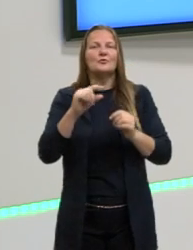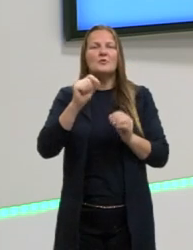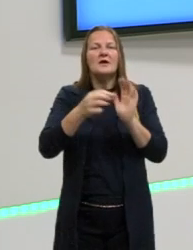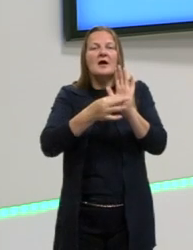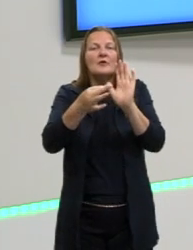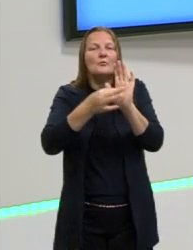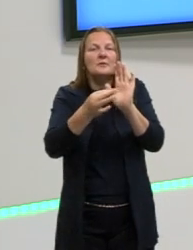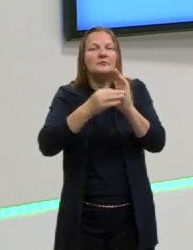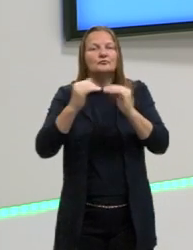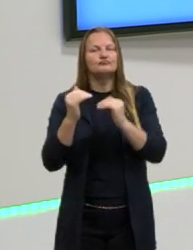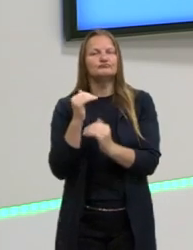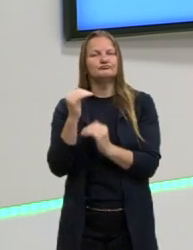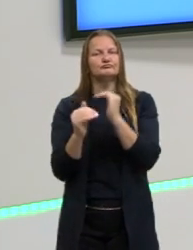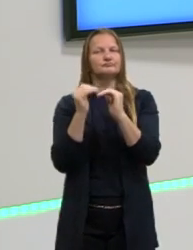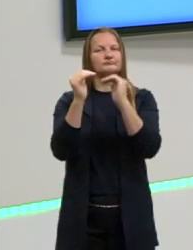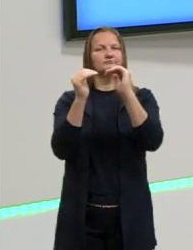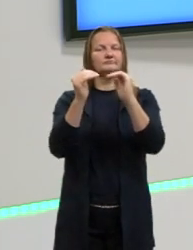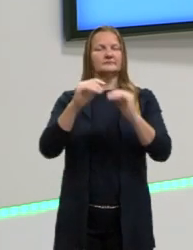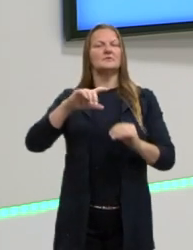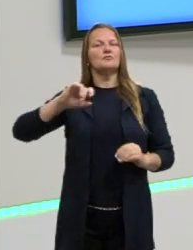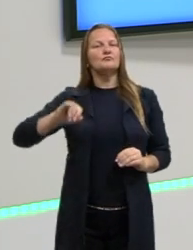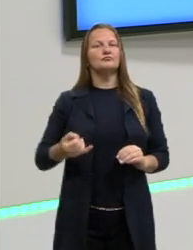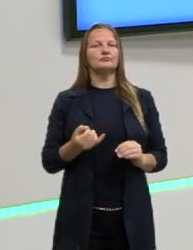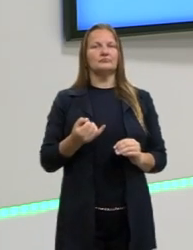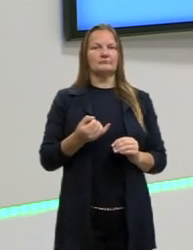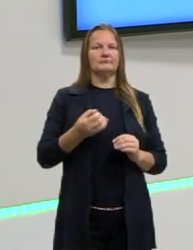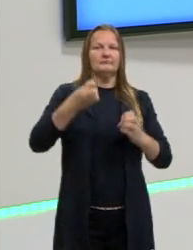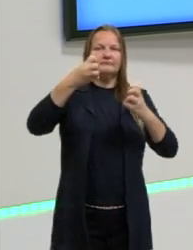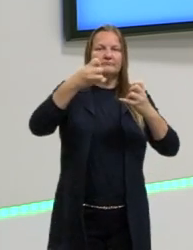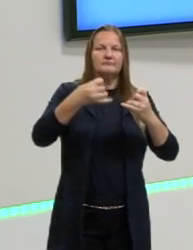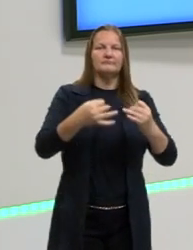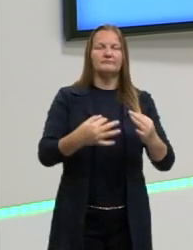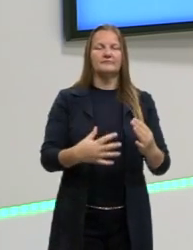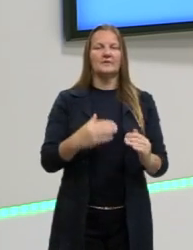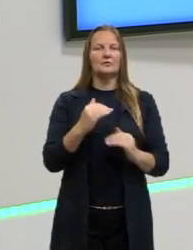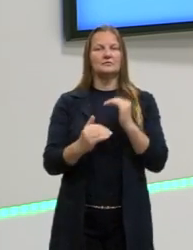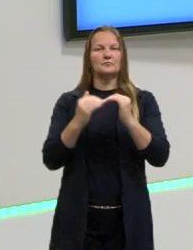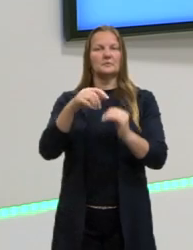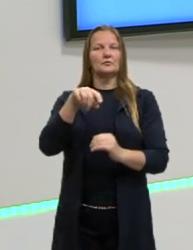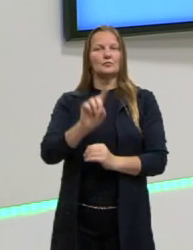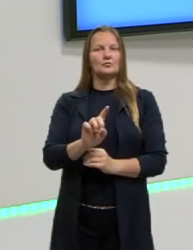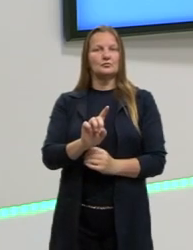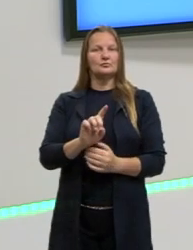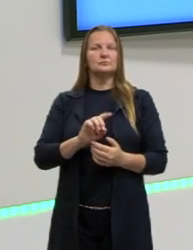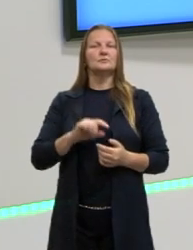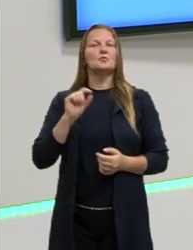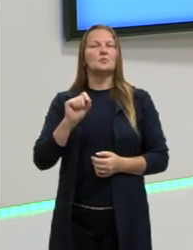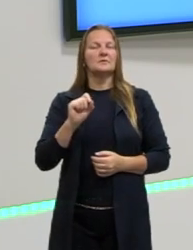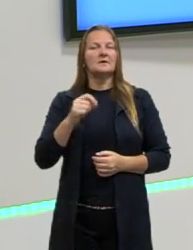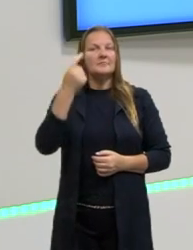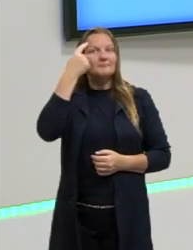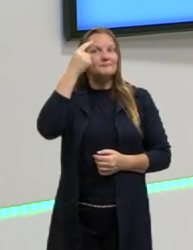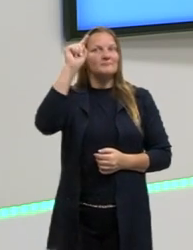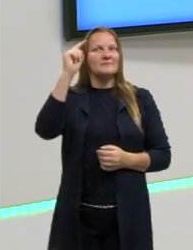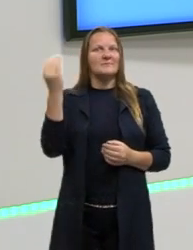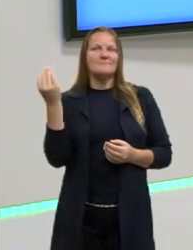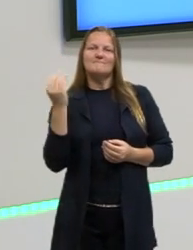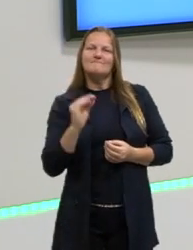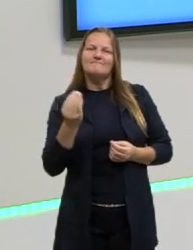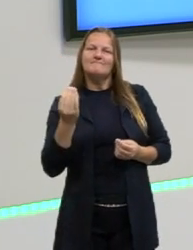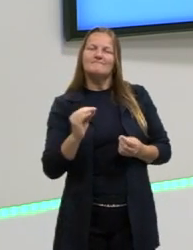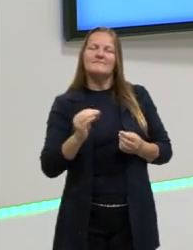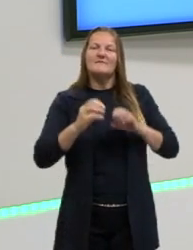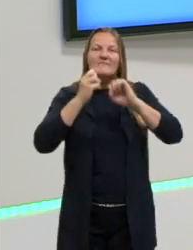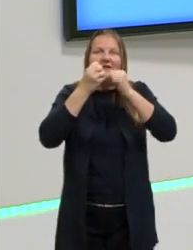usar no teu desenvolvimento. Então, quando a gente chega nesse desenvolvimento 1, a ideia é que fique muito